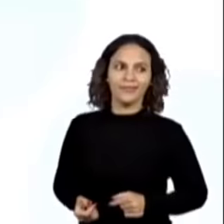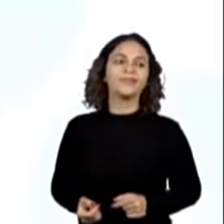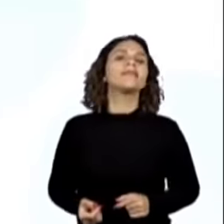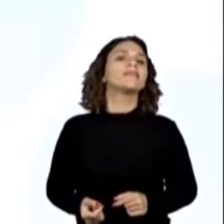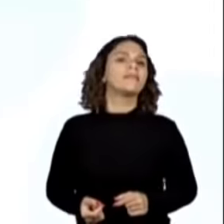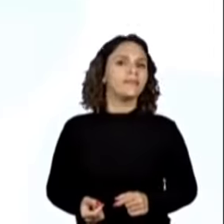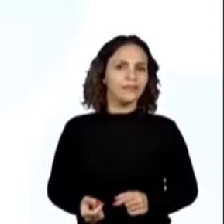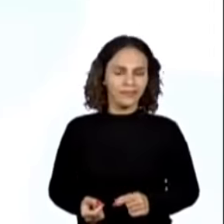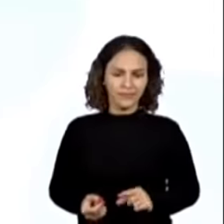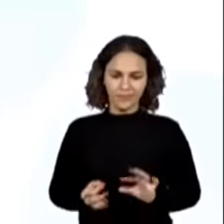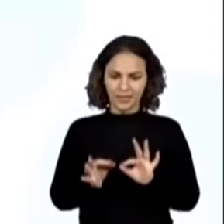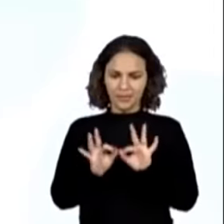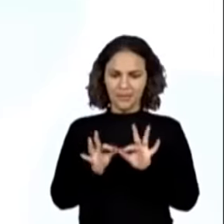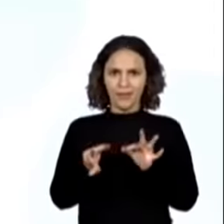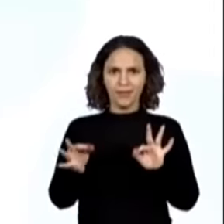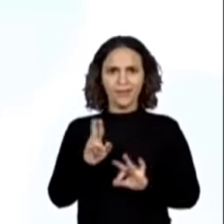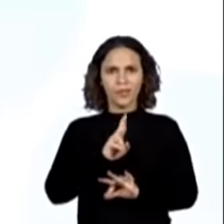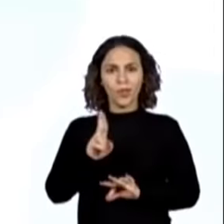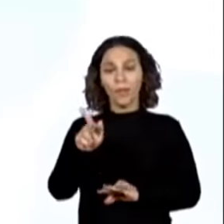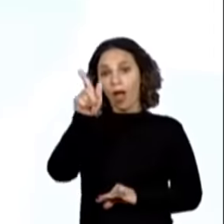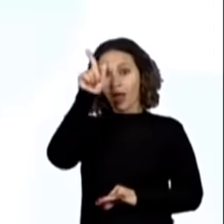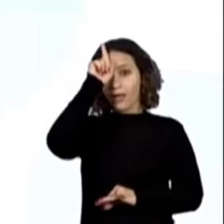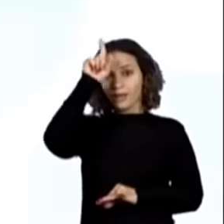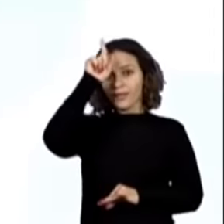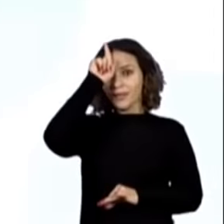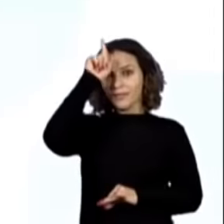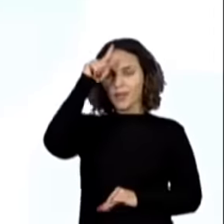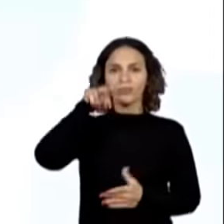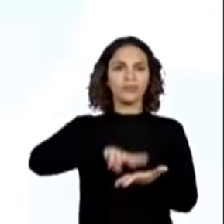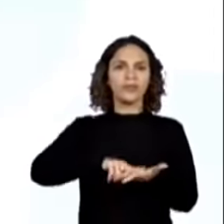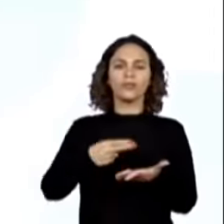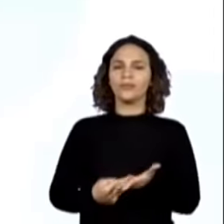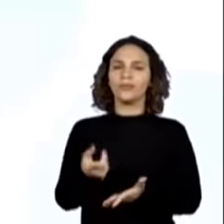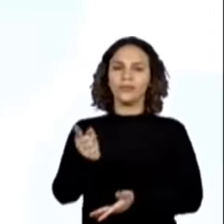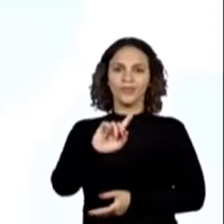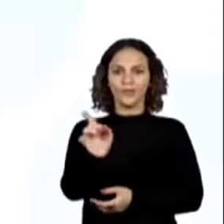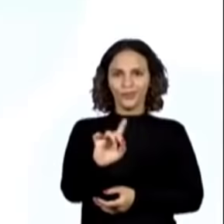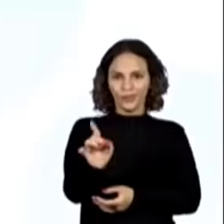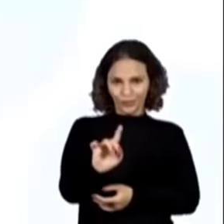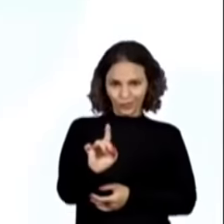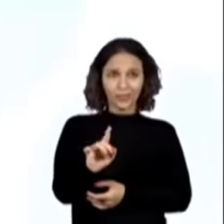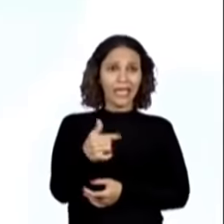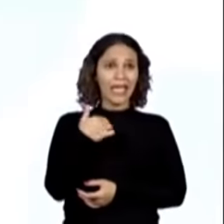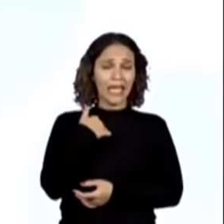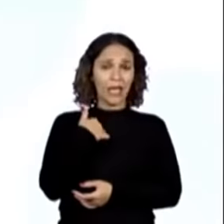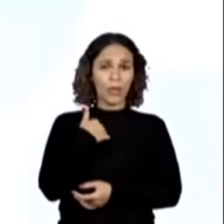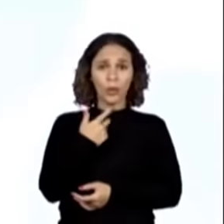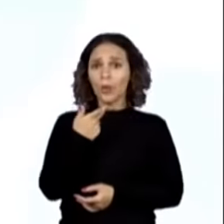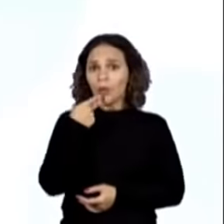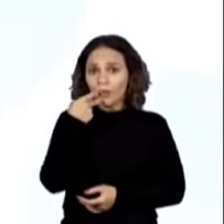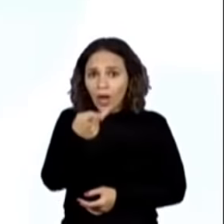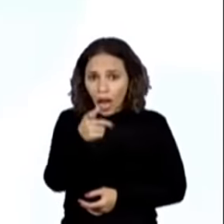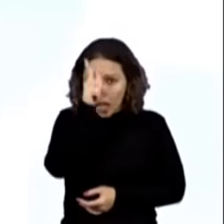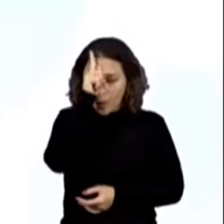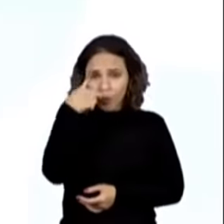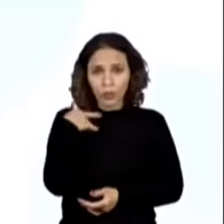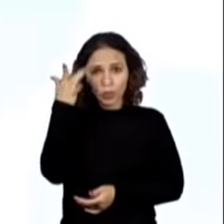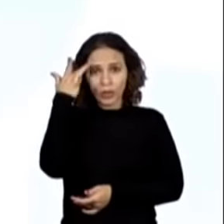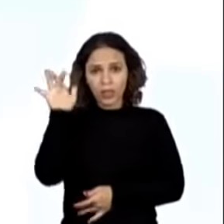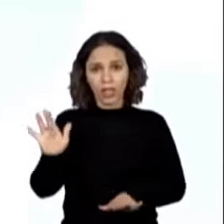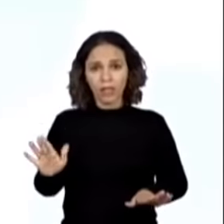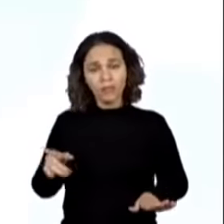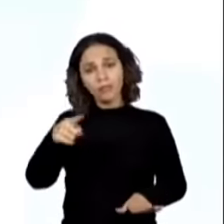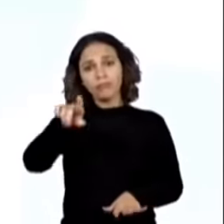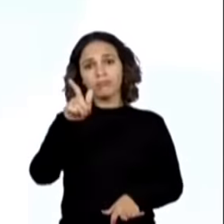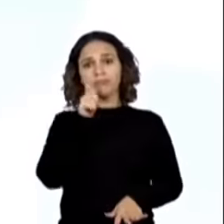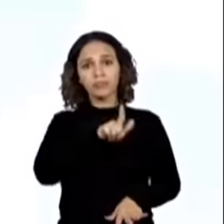Nossa, gente, é um nome alemão não traduzido, tá? Eu não tenho domínio em alemão. Mas, vocês